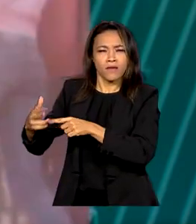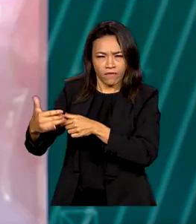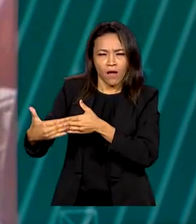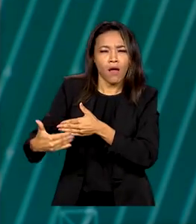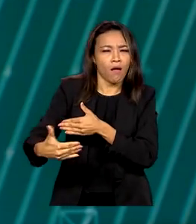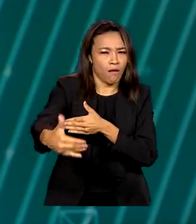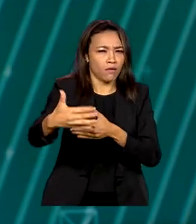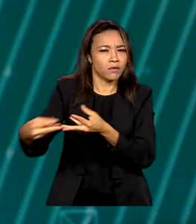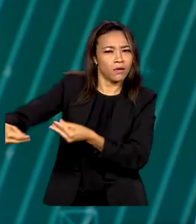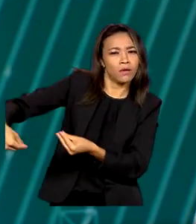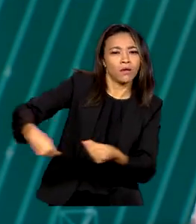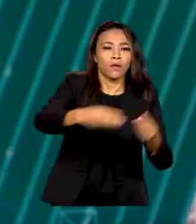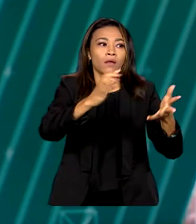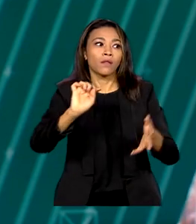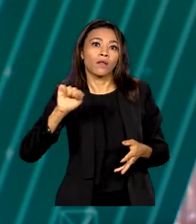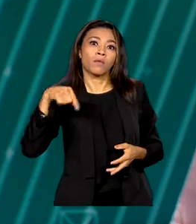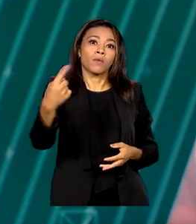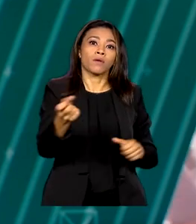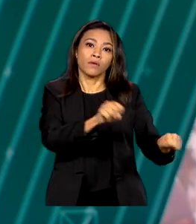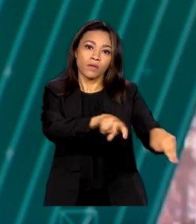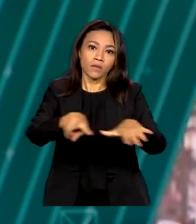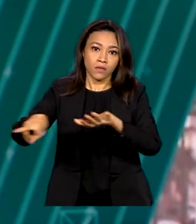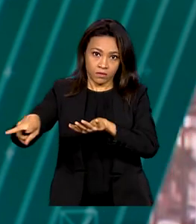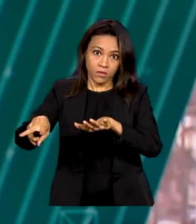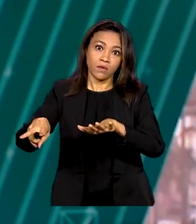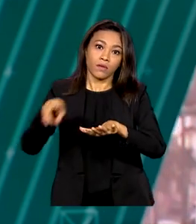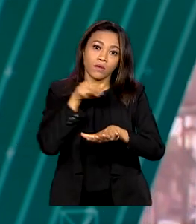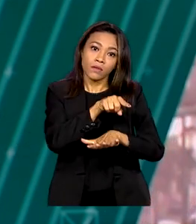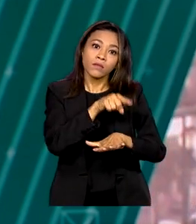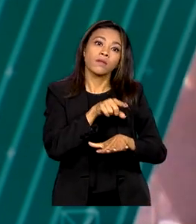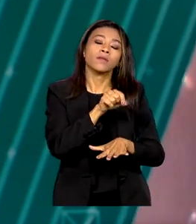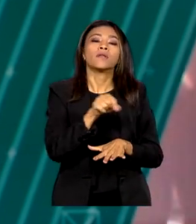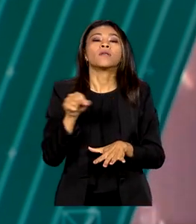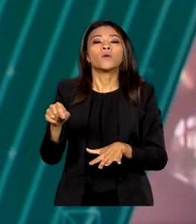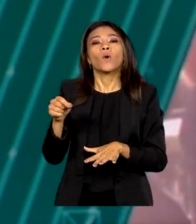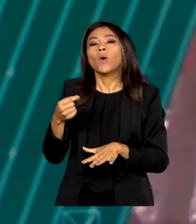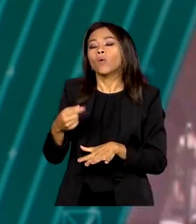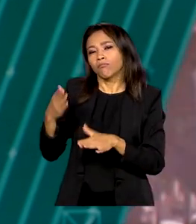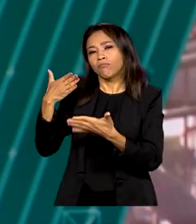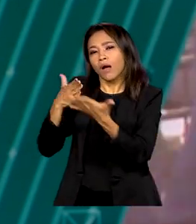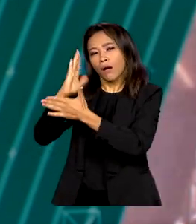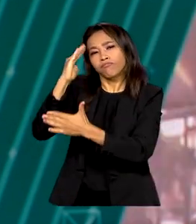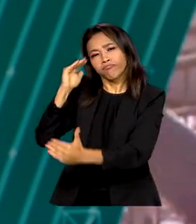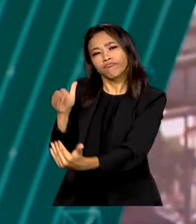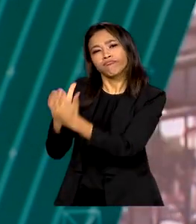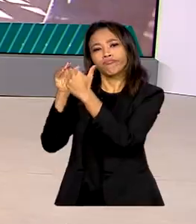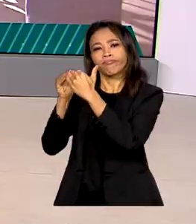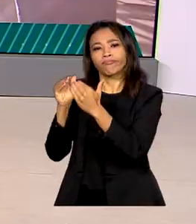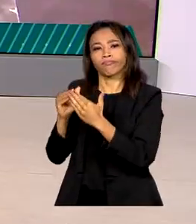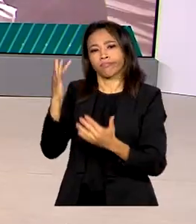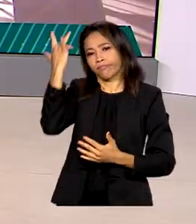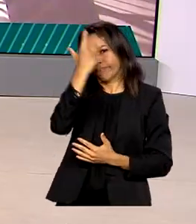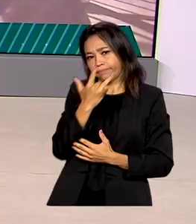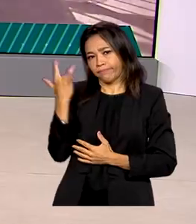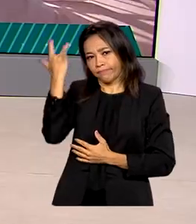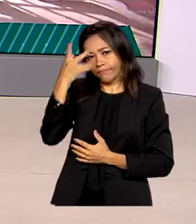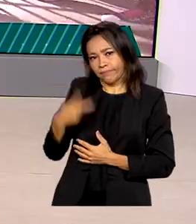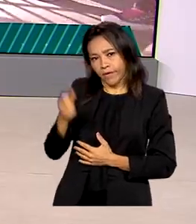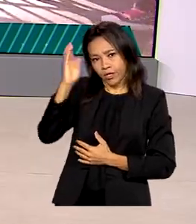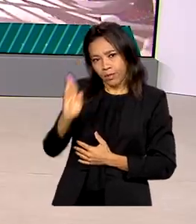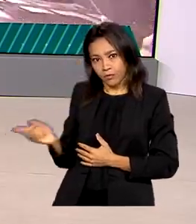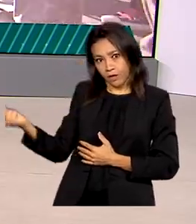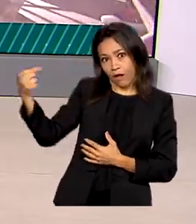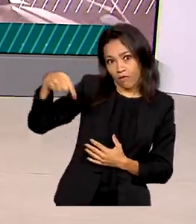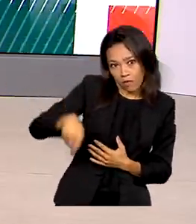ao Congresso Nacional na próxima semana com o retorno do ministro da Fazenda, Fernando Haddad, ao Brasil. Já sobre a lei de